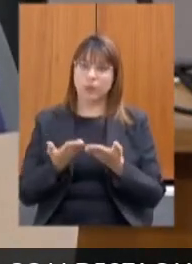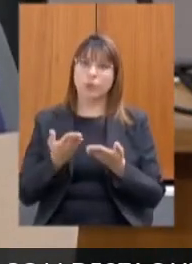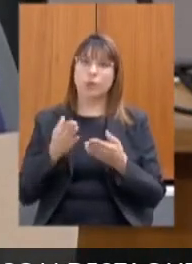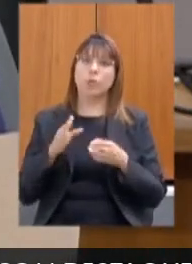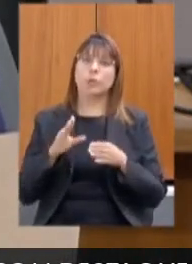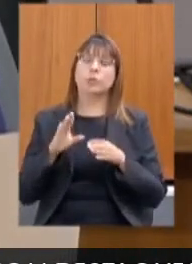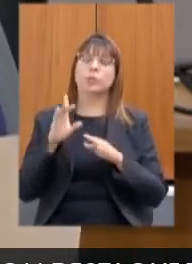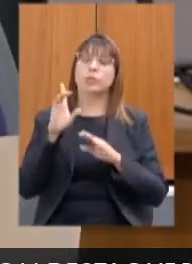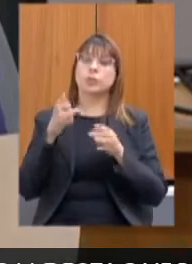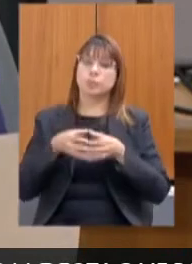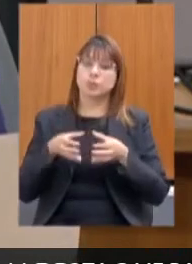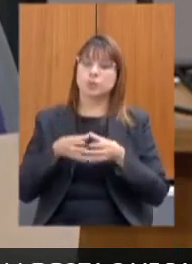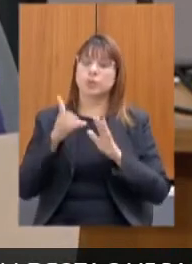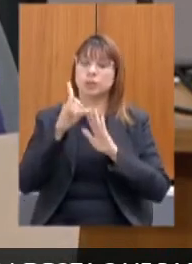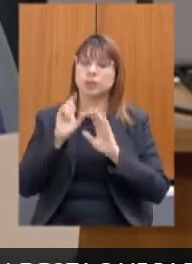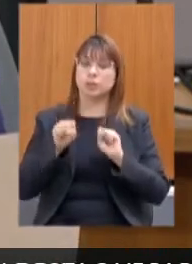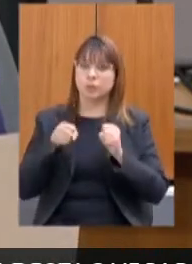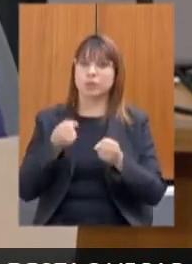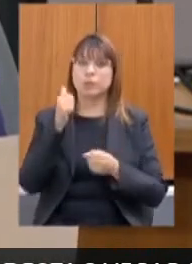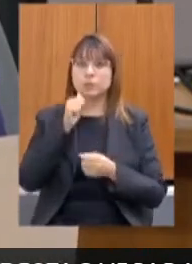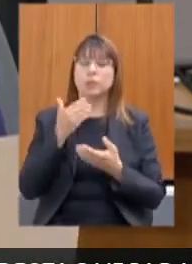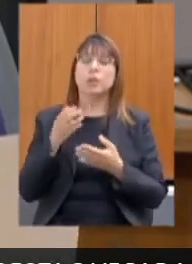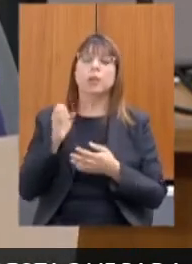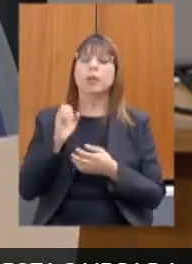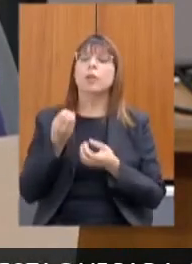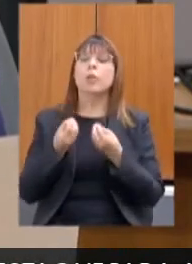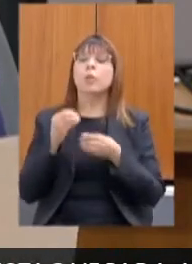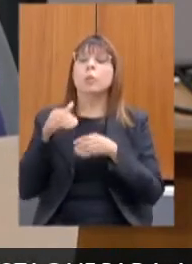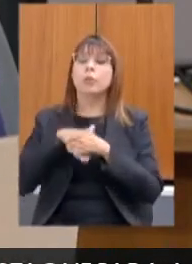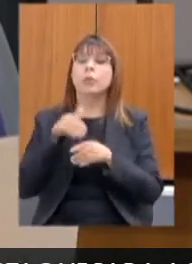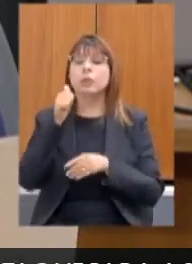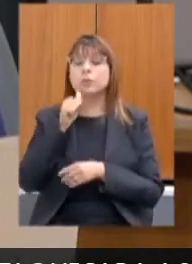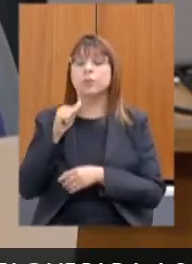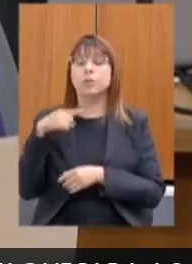defesa da mulher como vota a deputada Andréa de Jesus